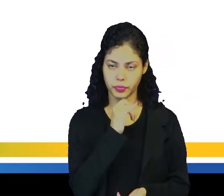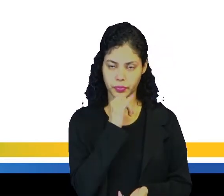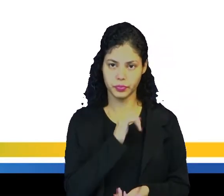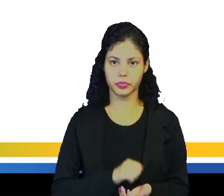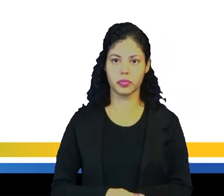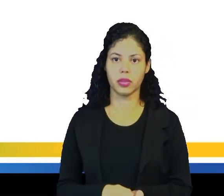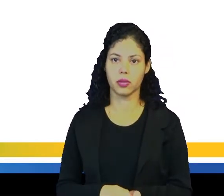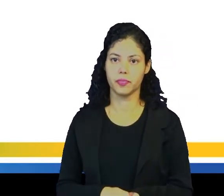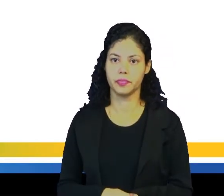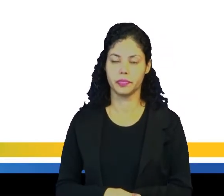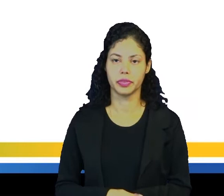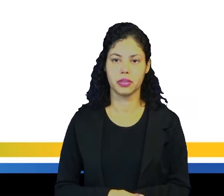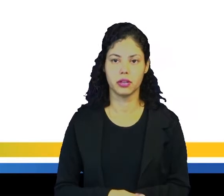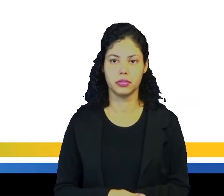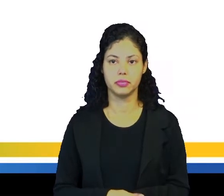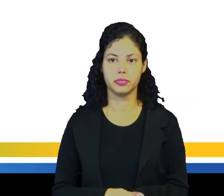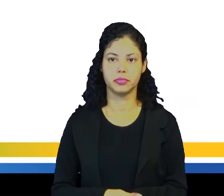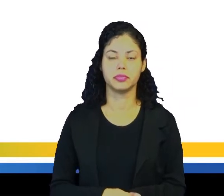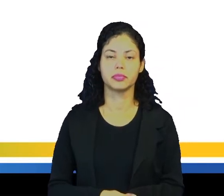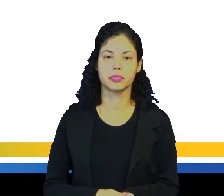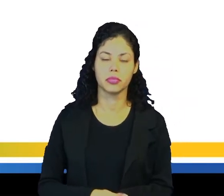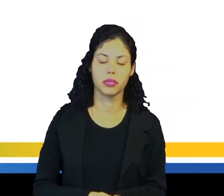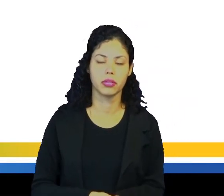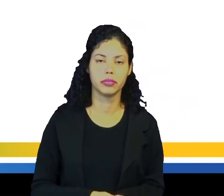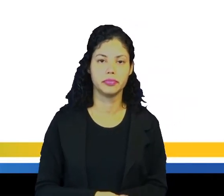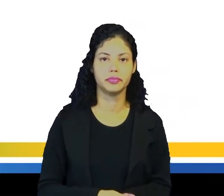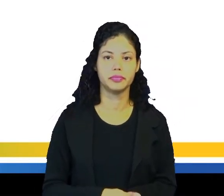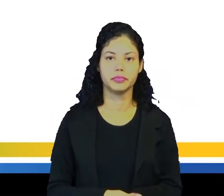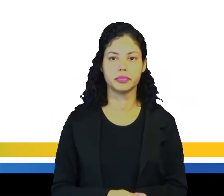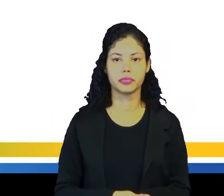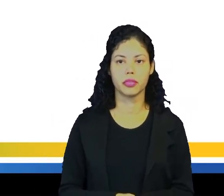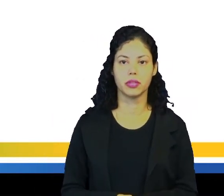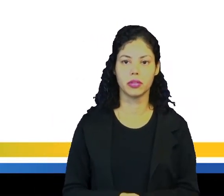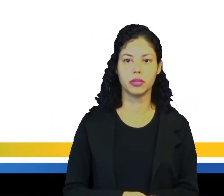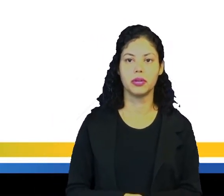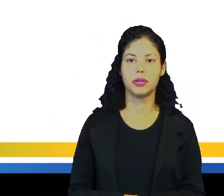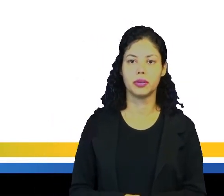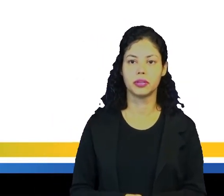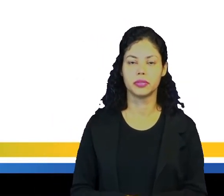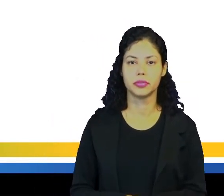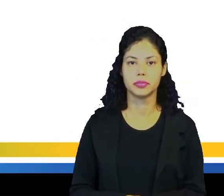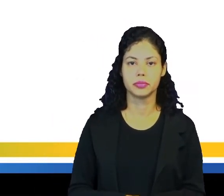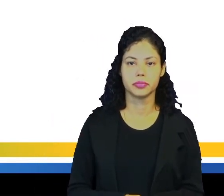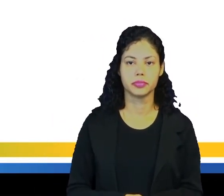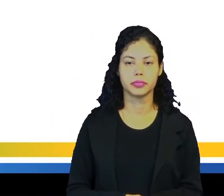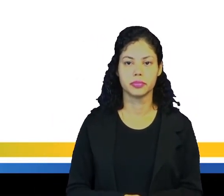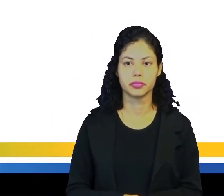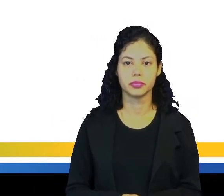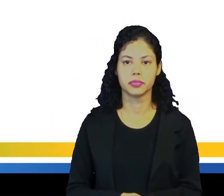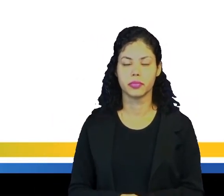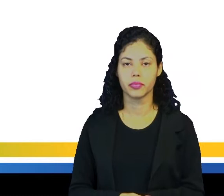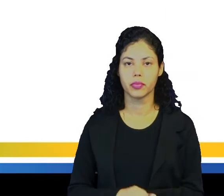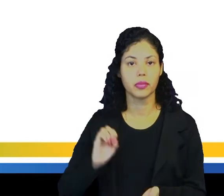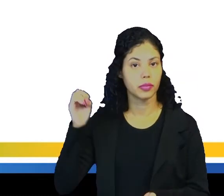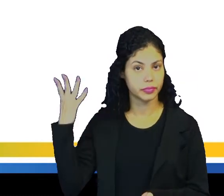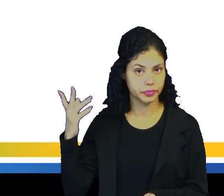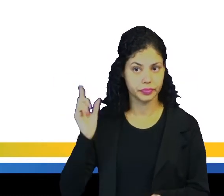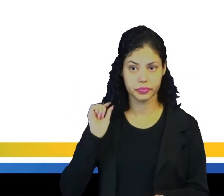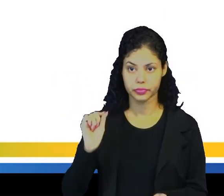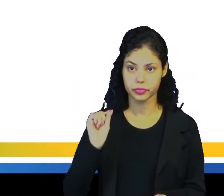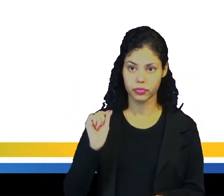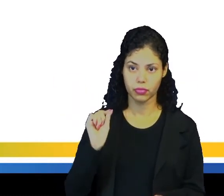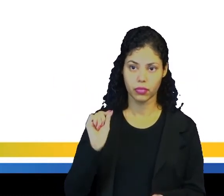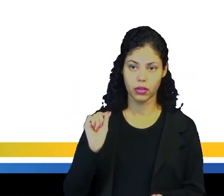inglês, There is a choice of a main course. Roast beef. Turkey or omelette. No caso, né,